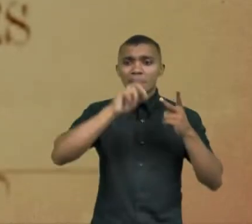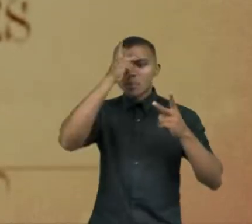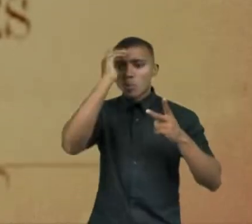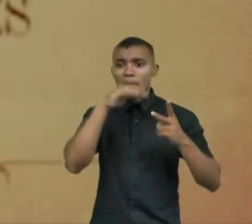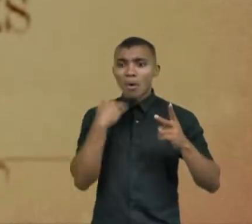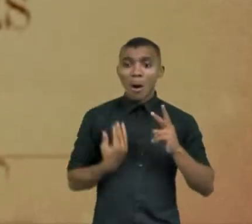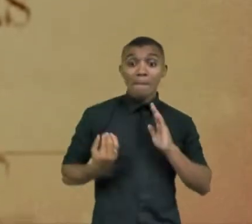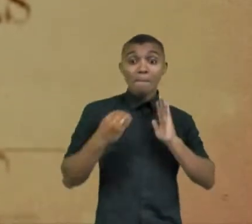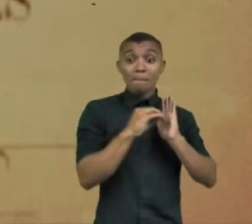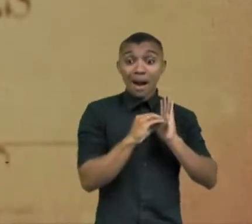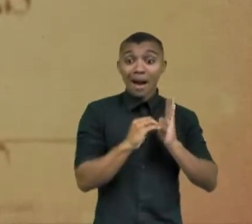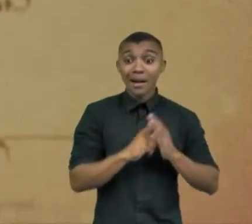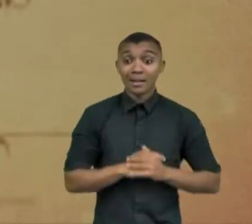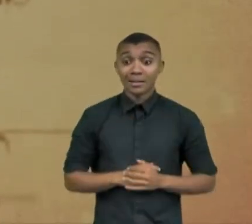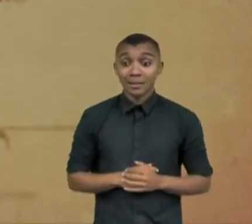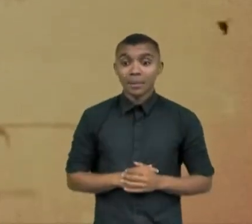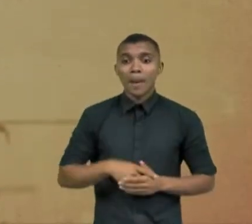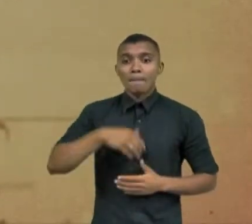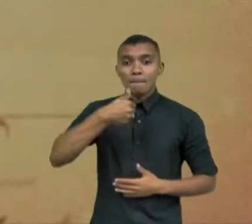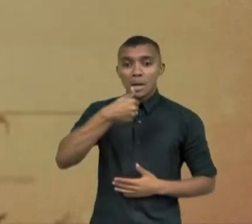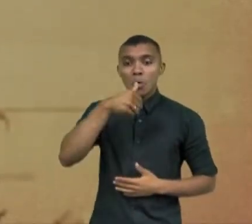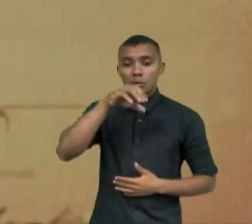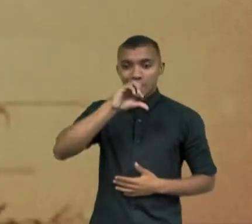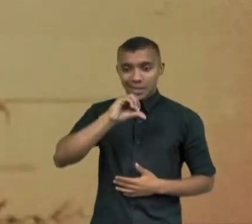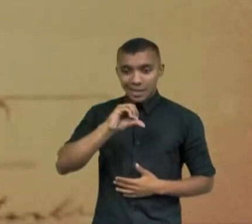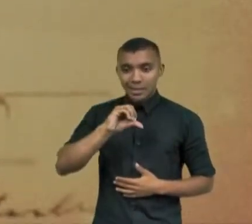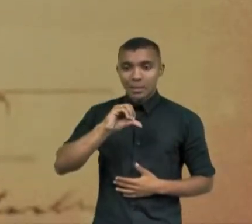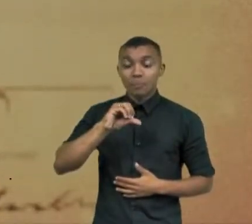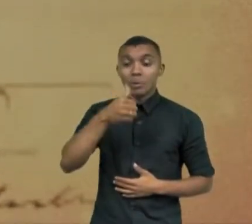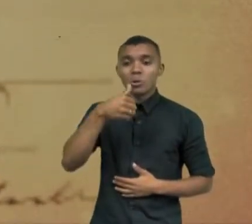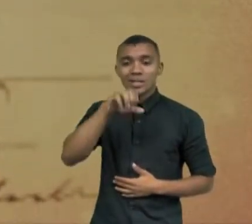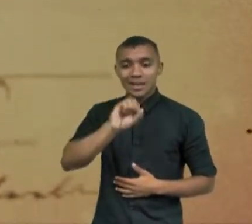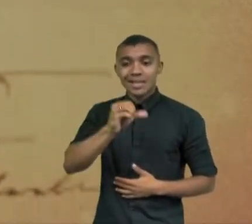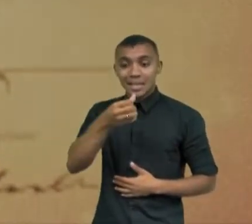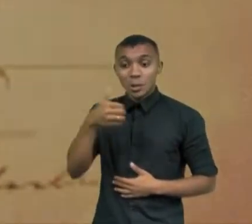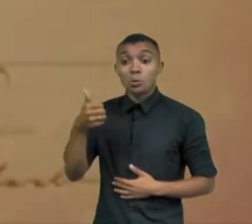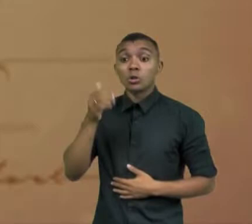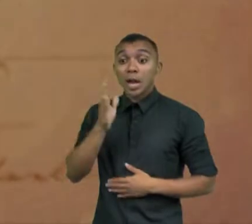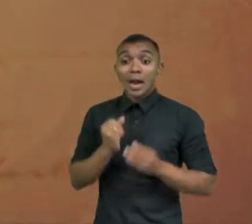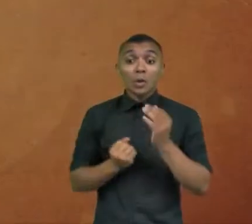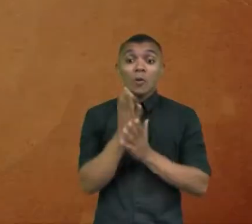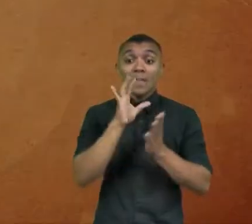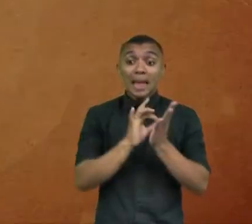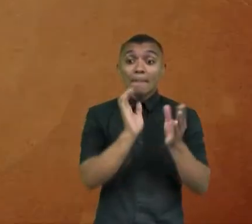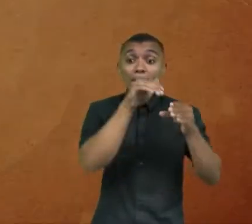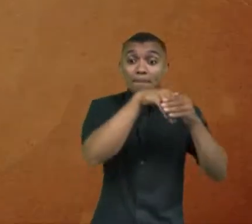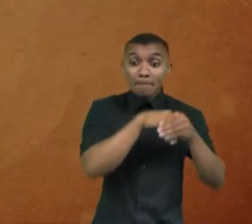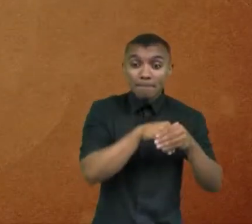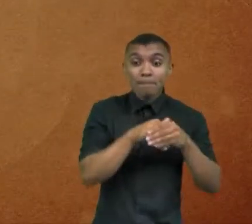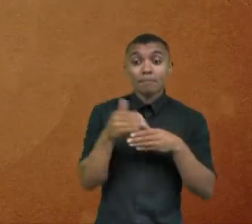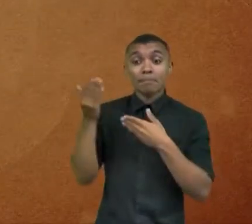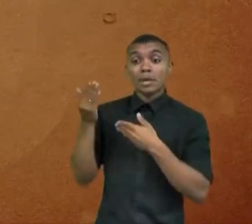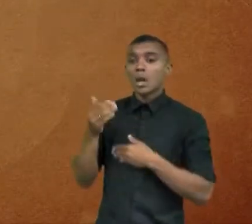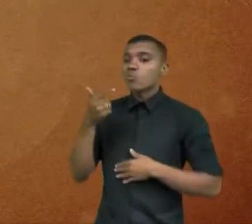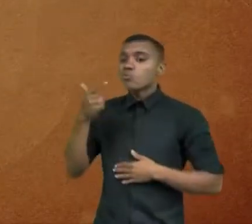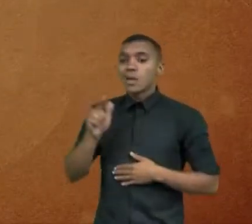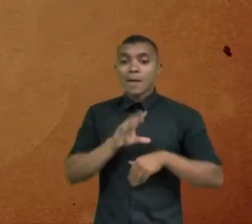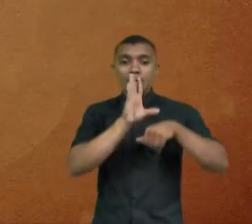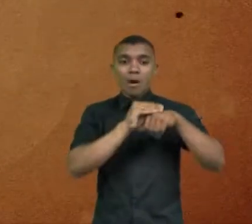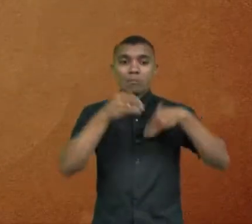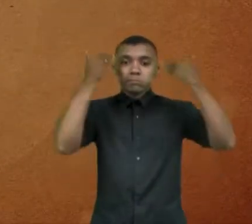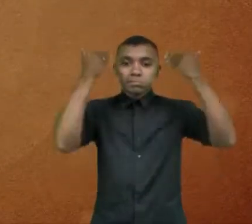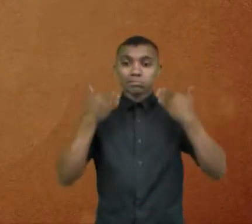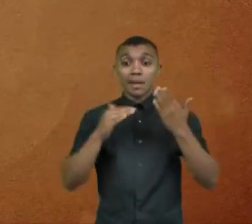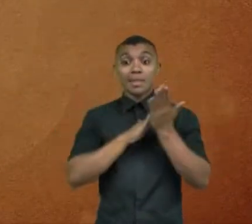Em 1881, a Lei Saraiva instituiu o título de eleitor. O documento, sem foto, não diminuiu o número de